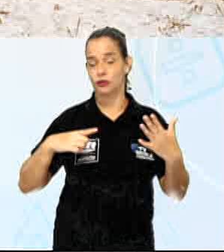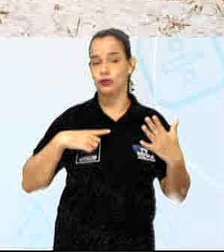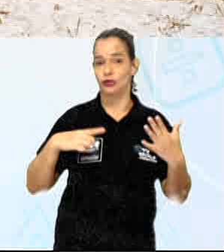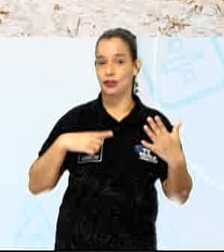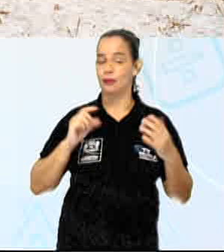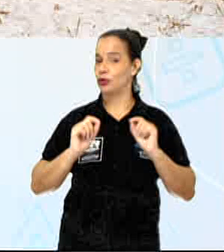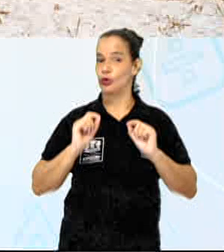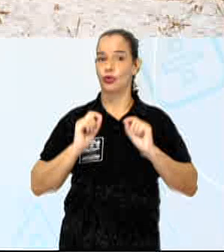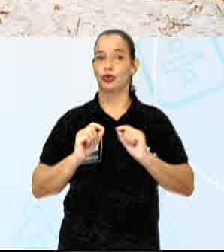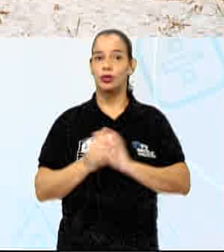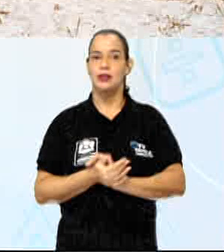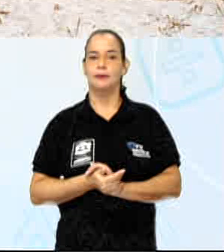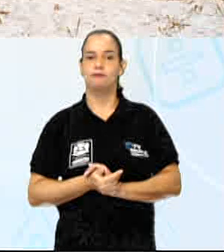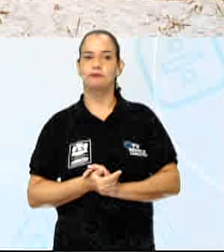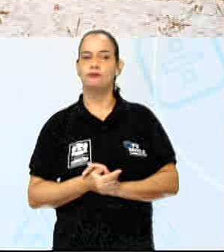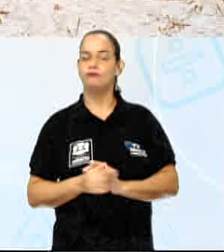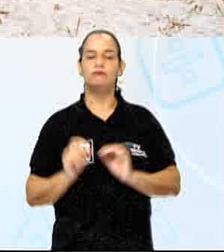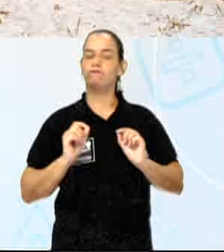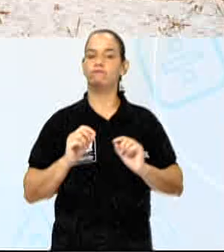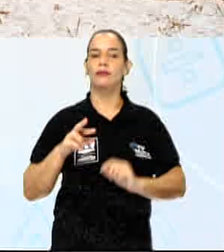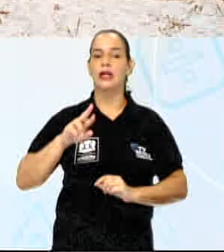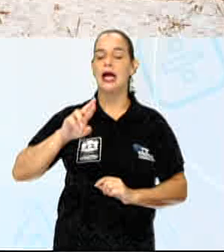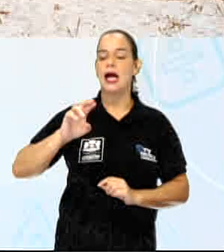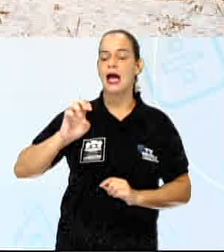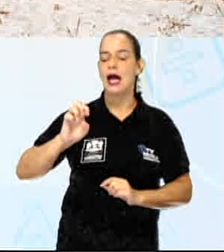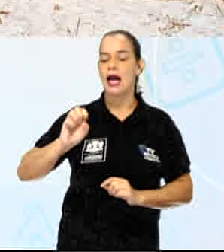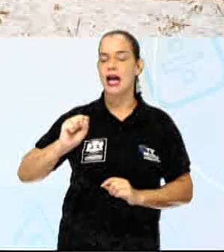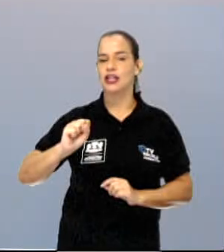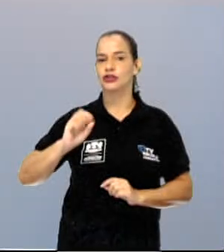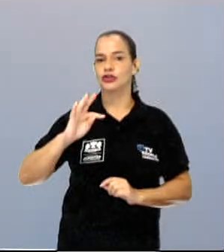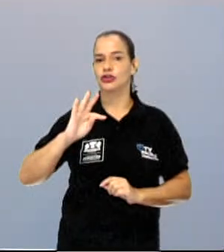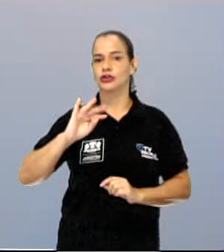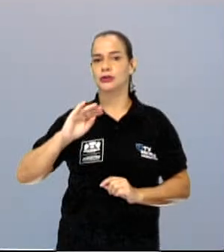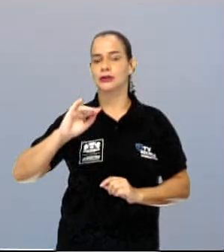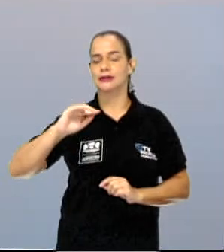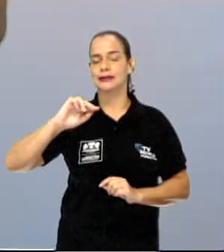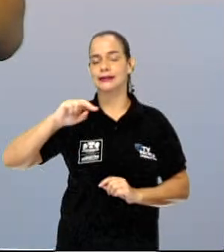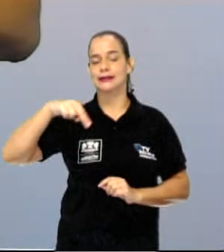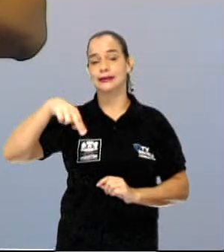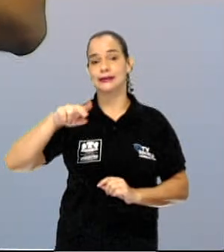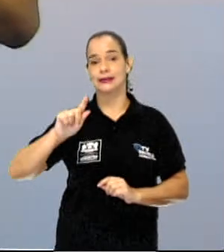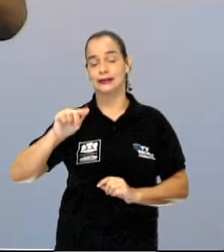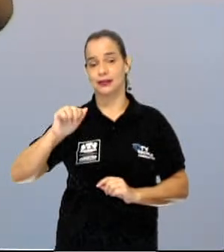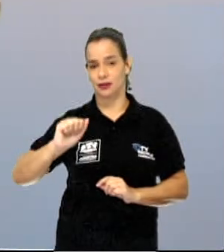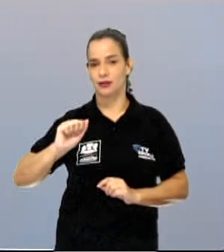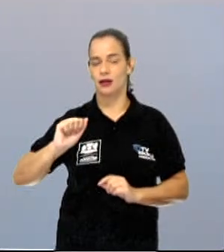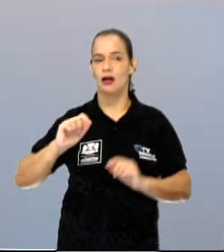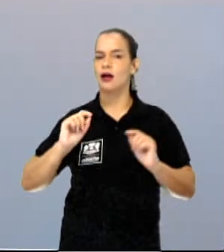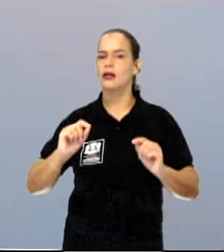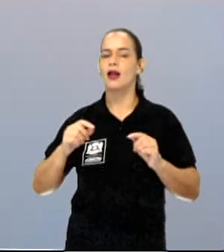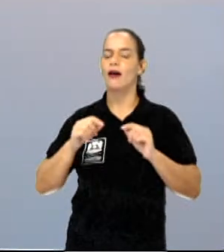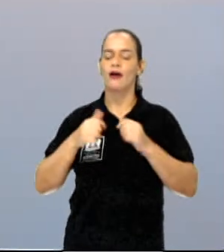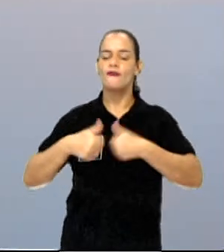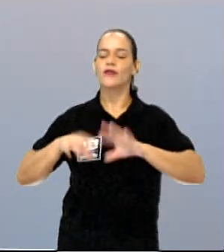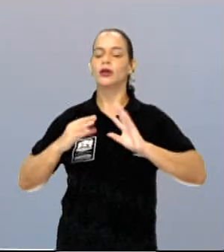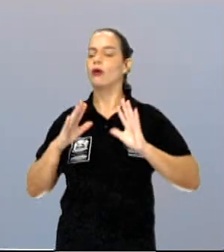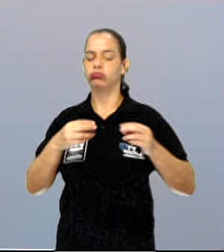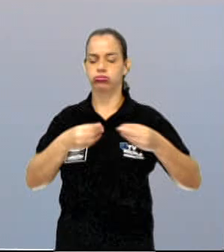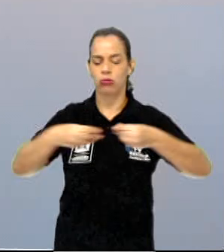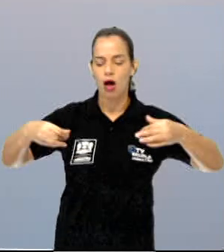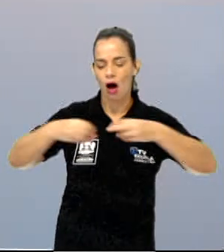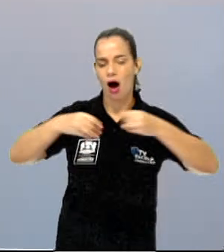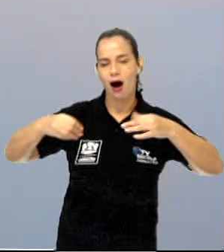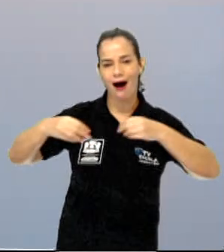vegetação chamada de restinga. Vou dizer de novo, restinga. que ela fica ali na areia da praia, até bem